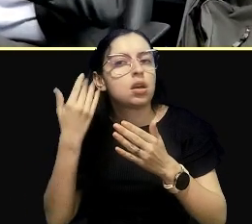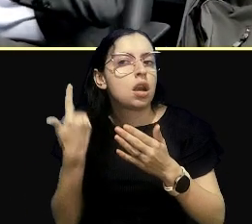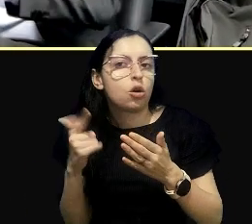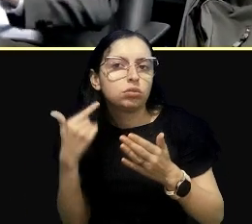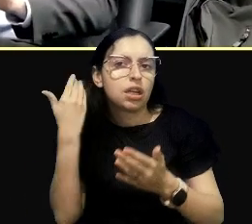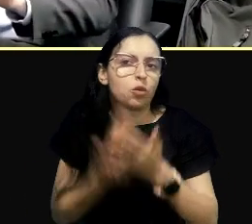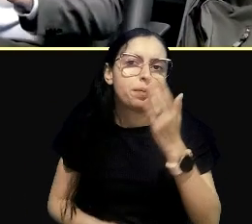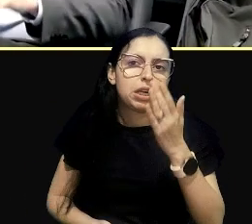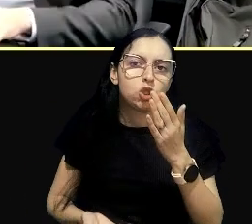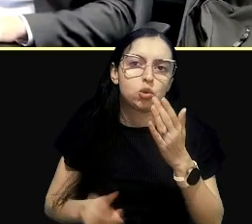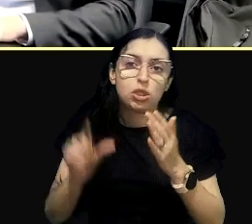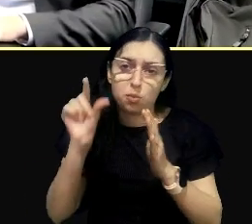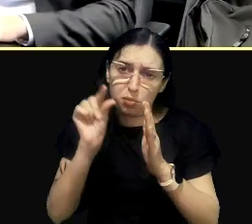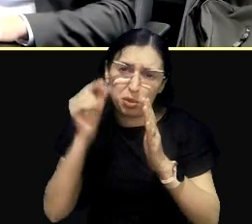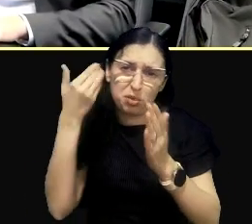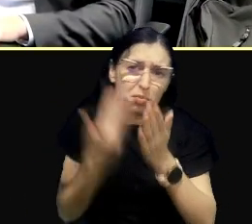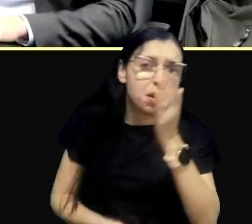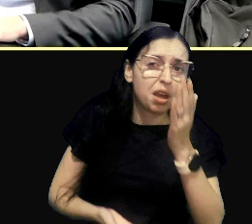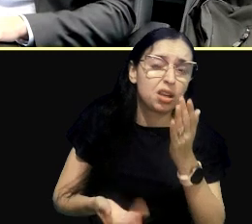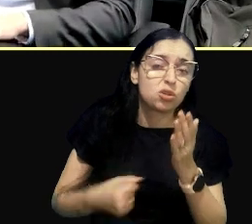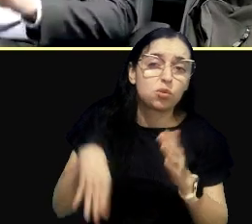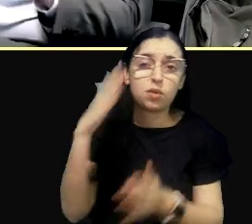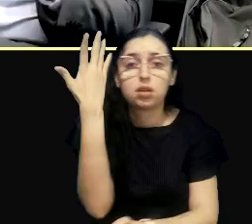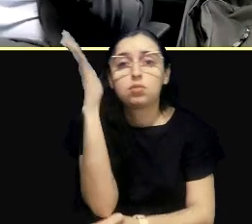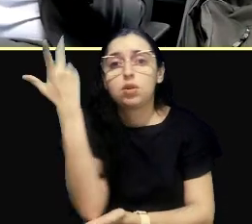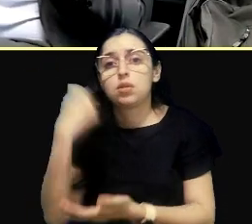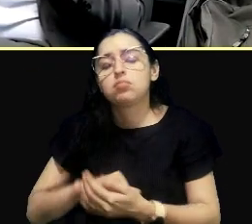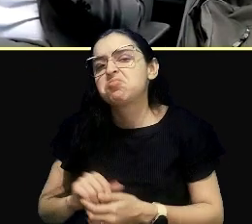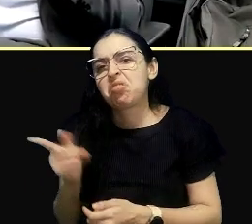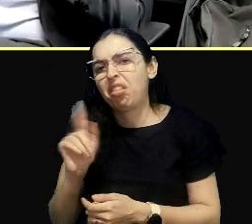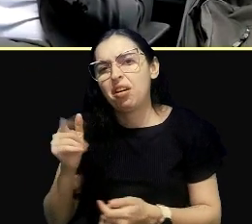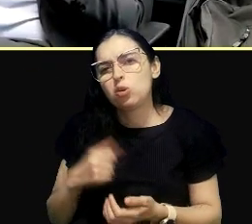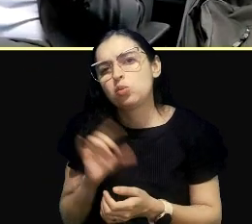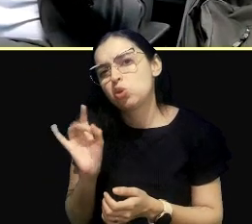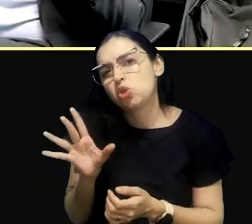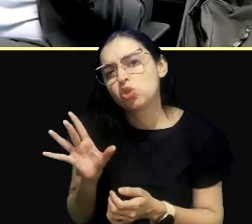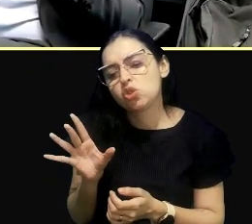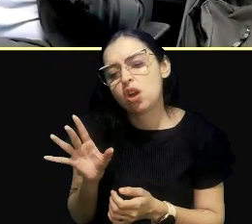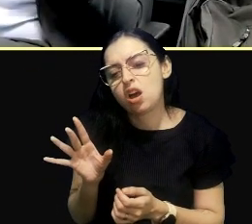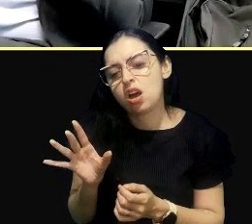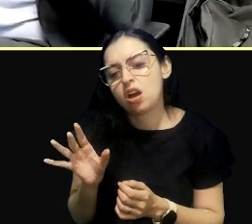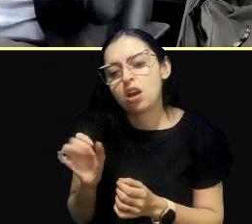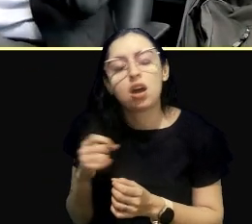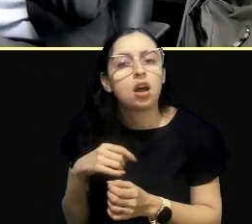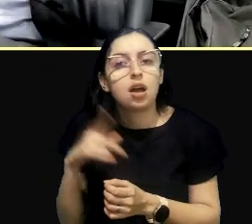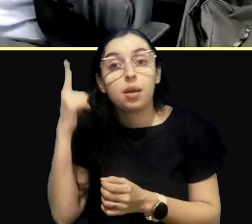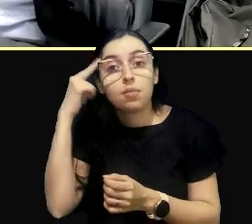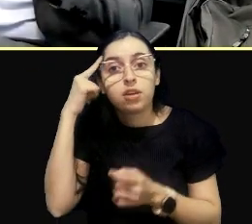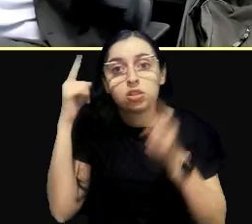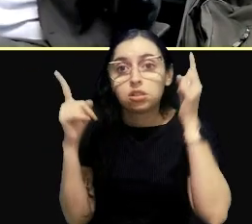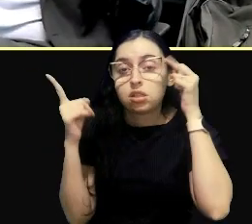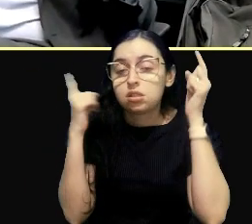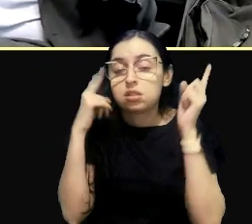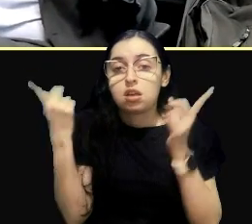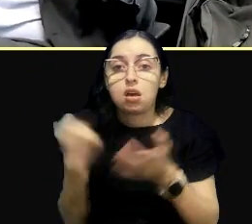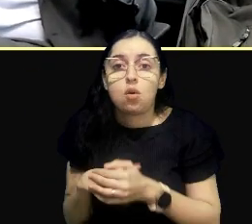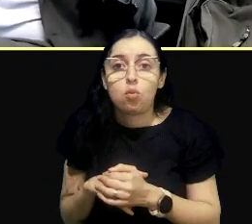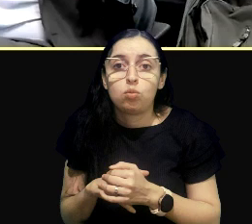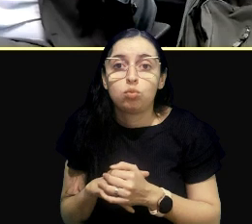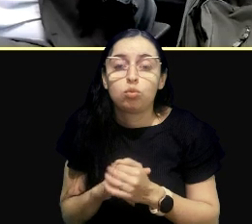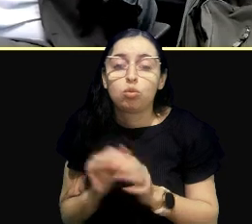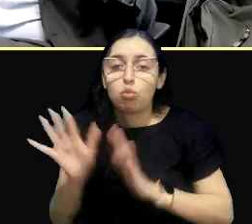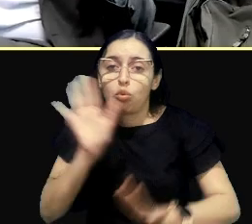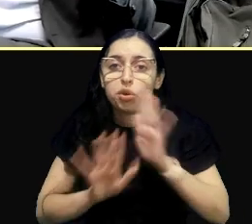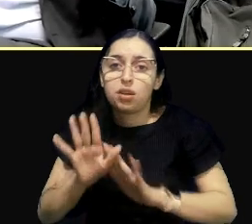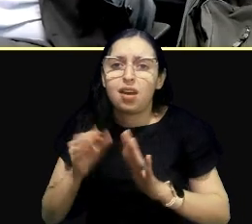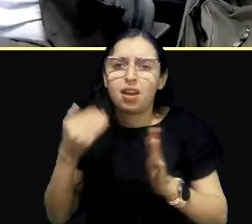ou com o mínimo impacto no meio ambiente, ou não, ou isso é apenas, nós estamos falando de utopia, e o que nós devemos fazer aqui é cuidar dos